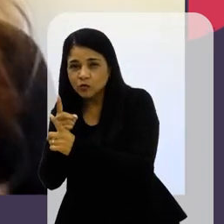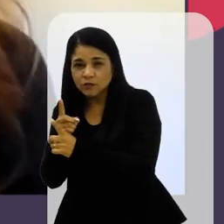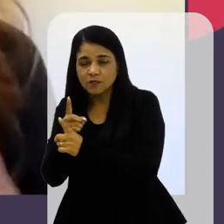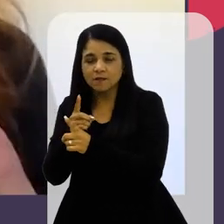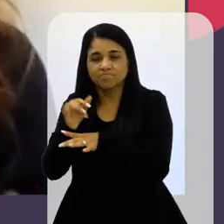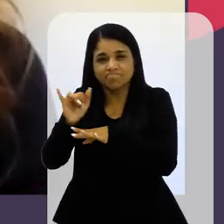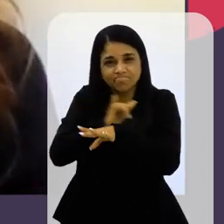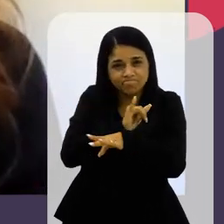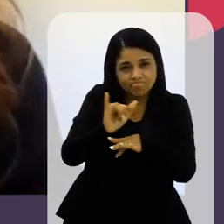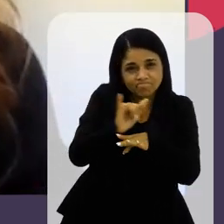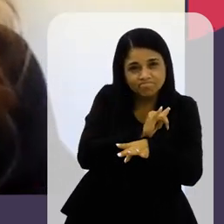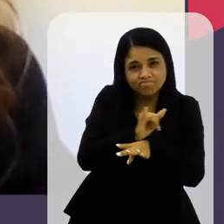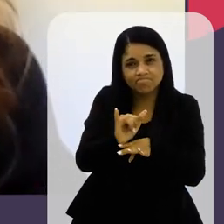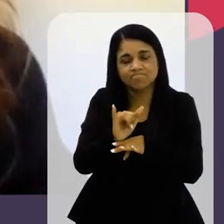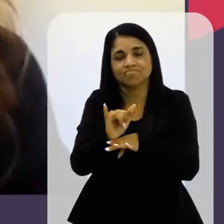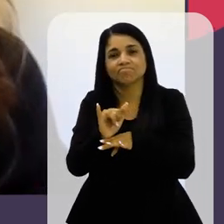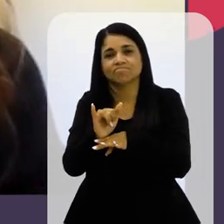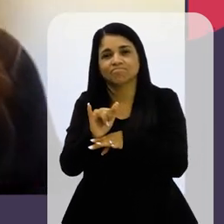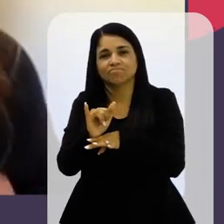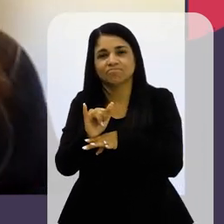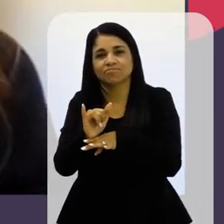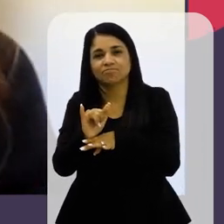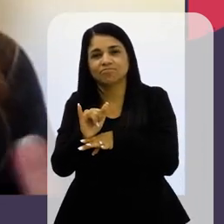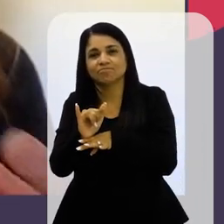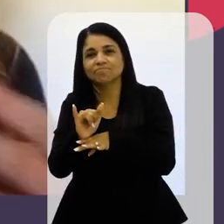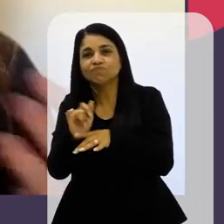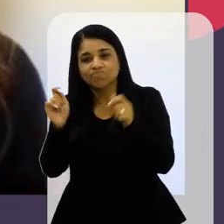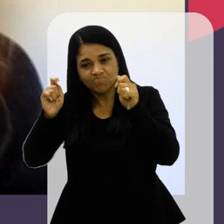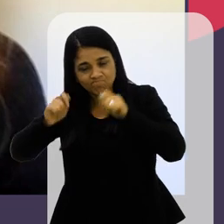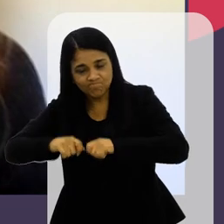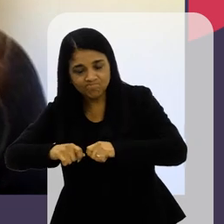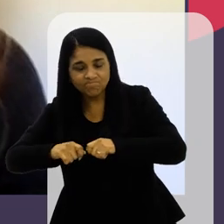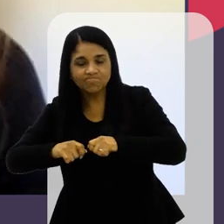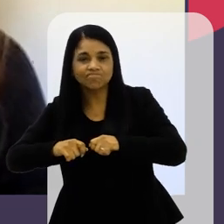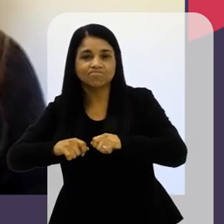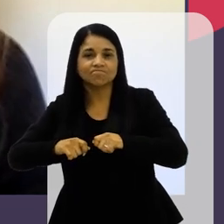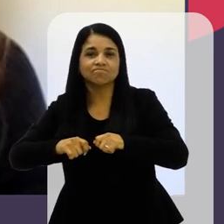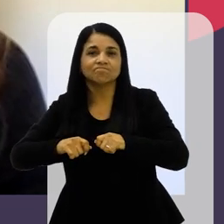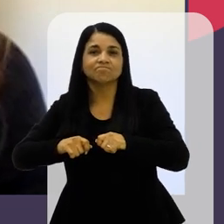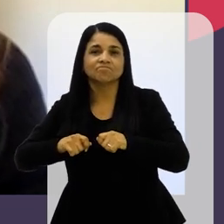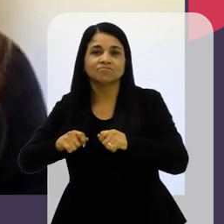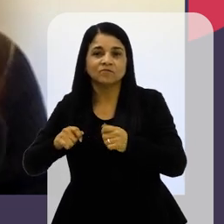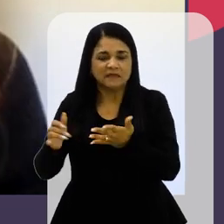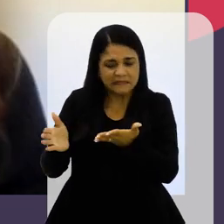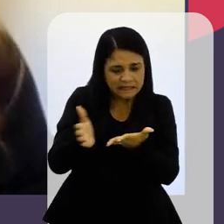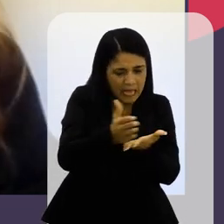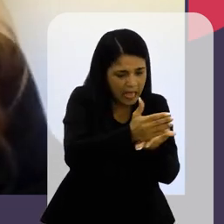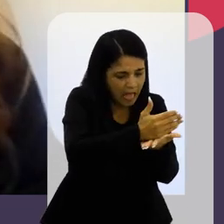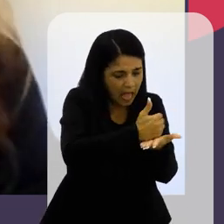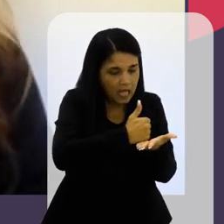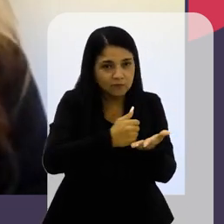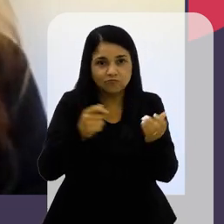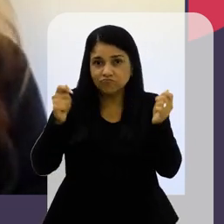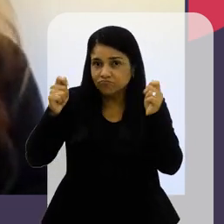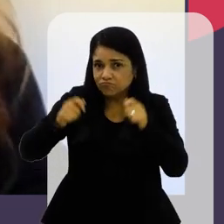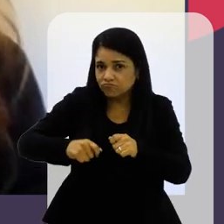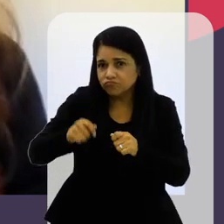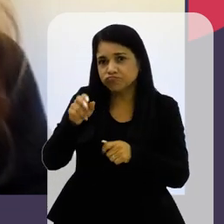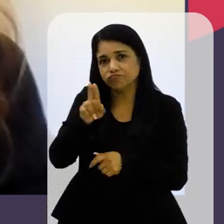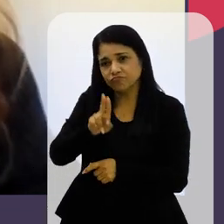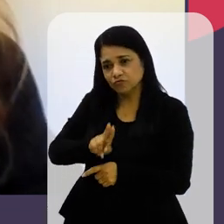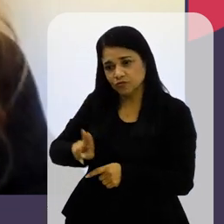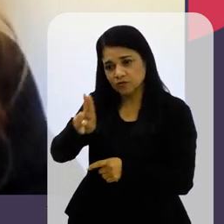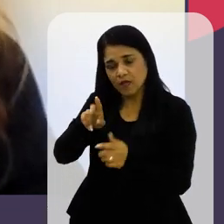Tentar encontrar A melhor forma Para que isso Para que a gente Tivesse Uma quantidade De dados